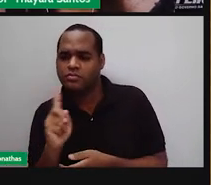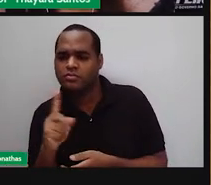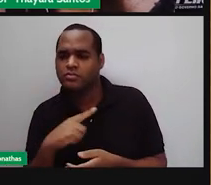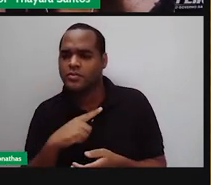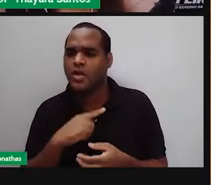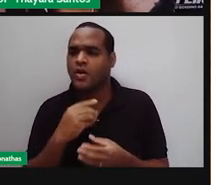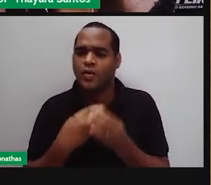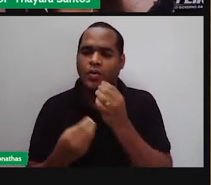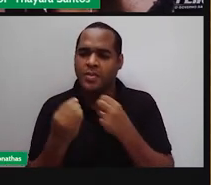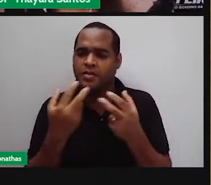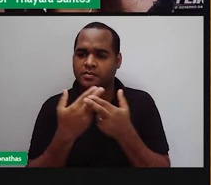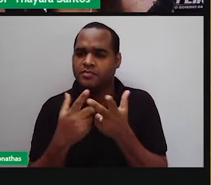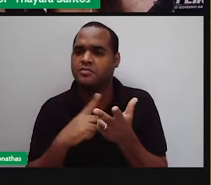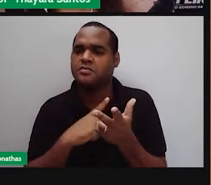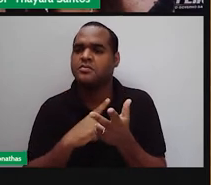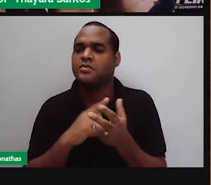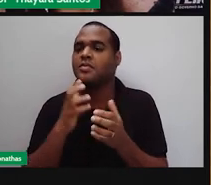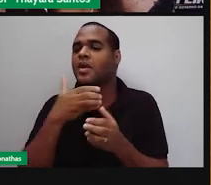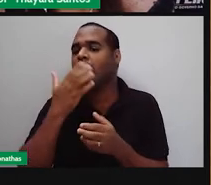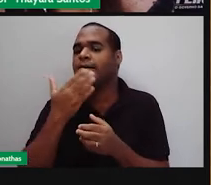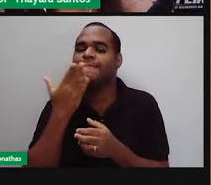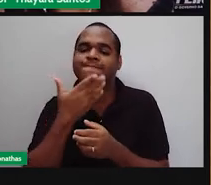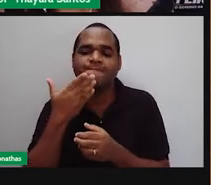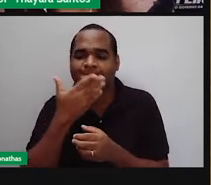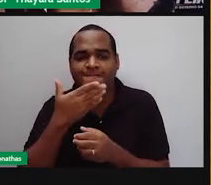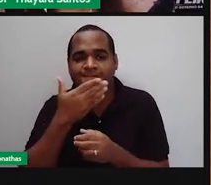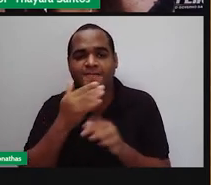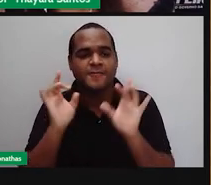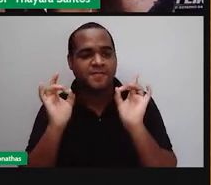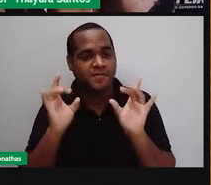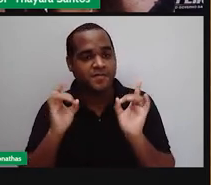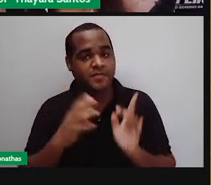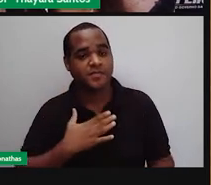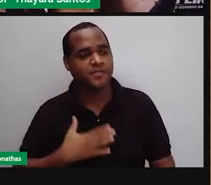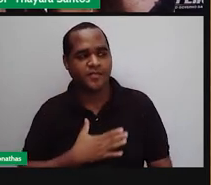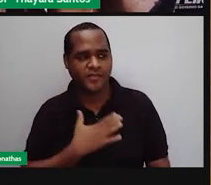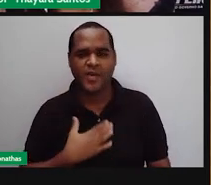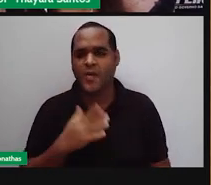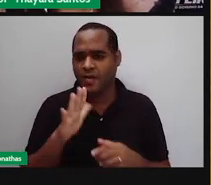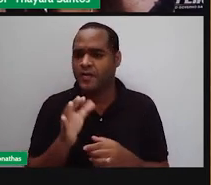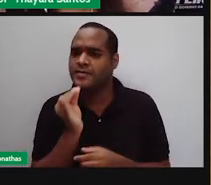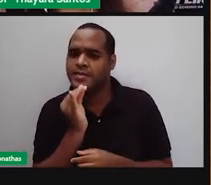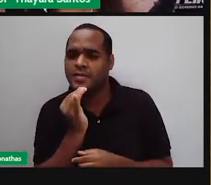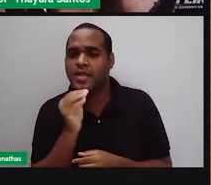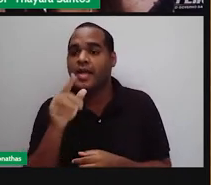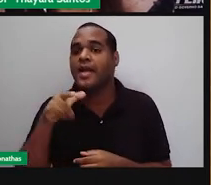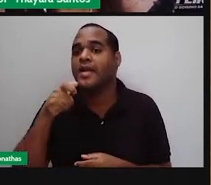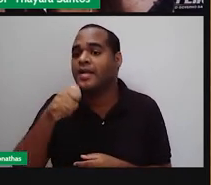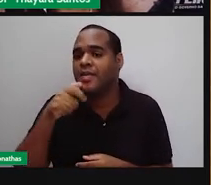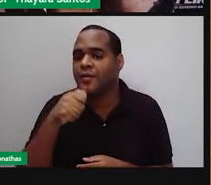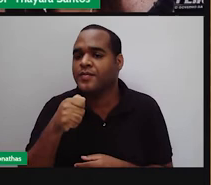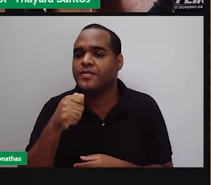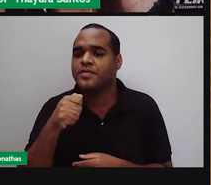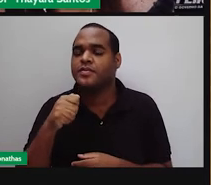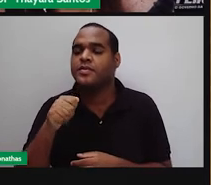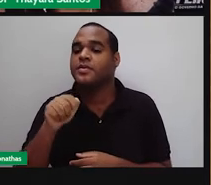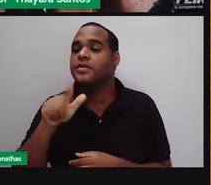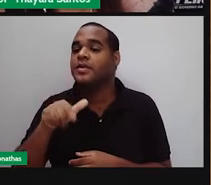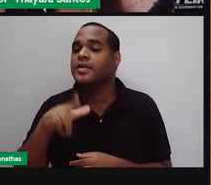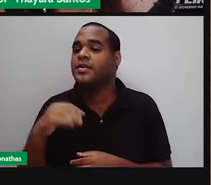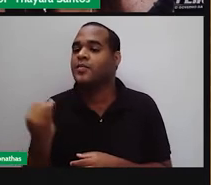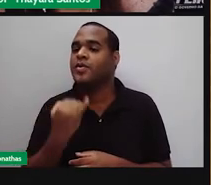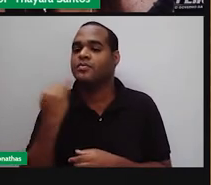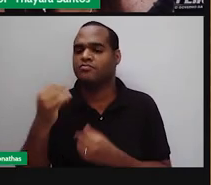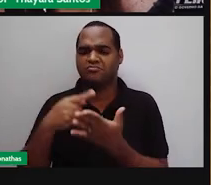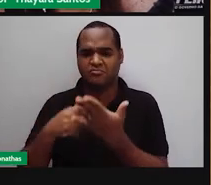comida. Esta maçã é super doce. Eu adoro! Ai, esse limão é super azedo. Eu não